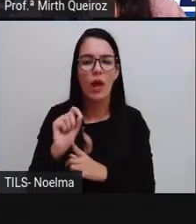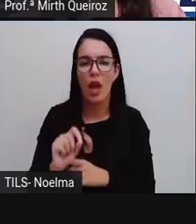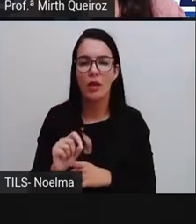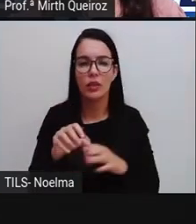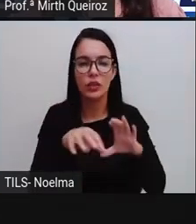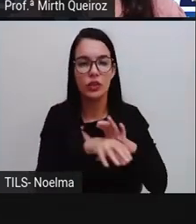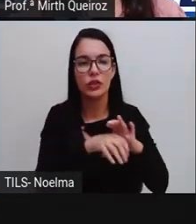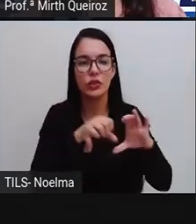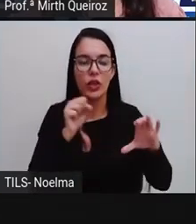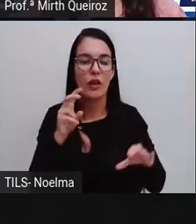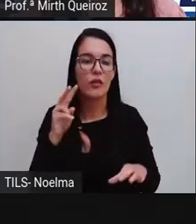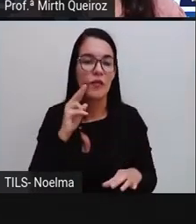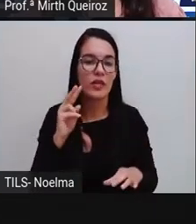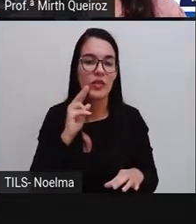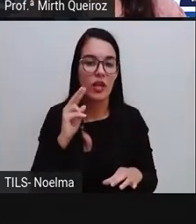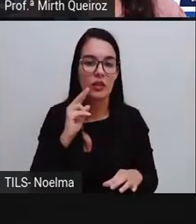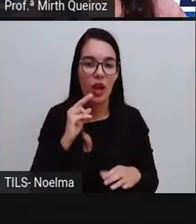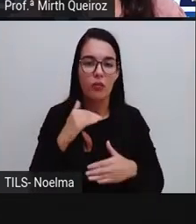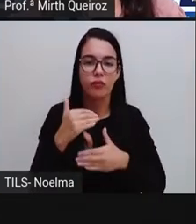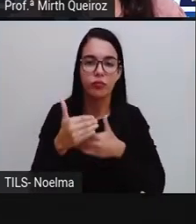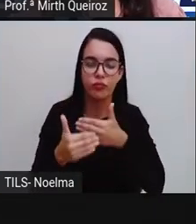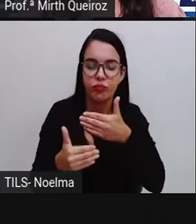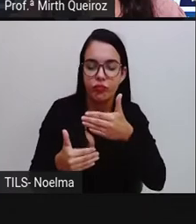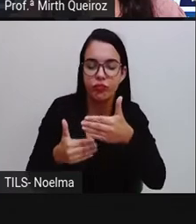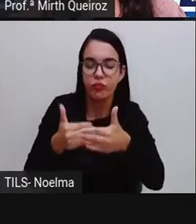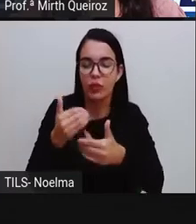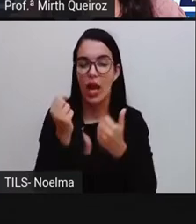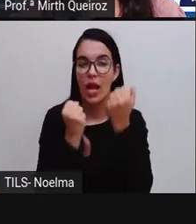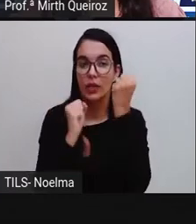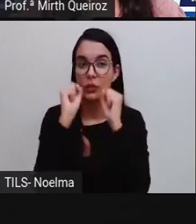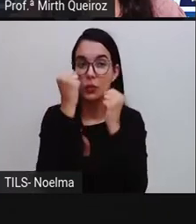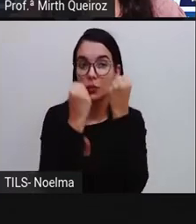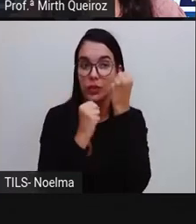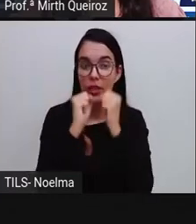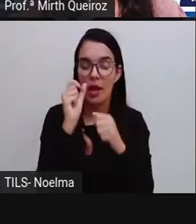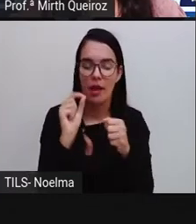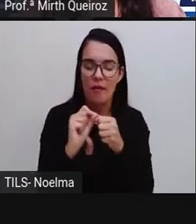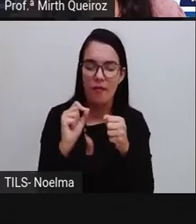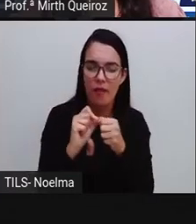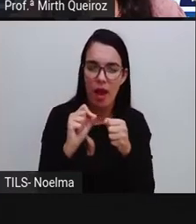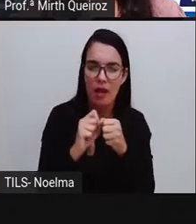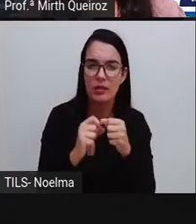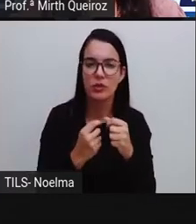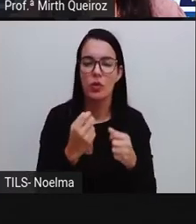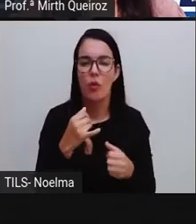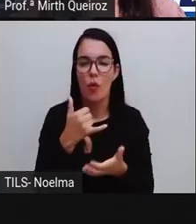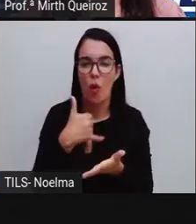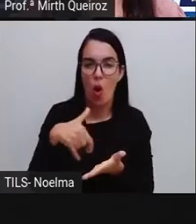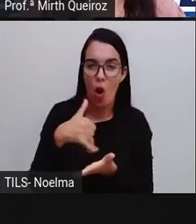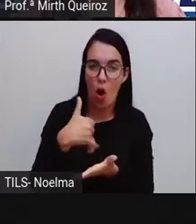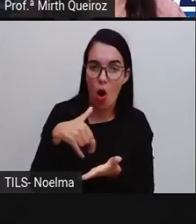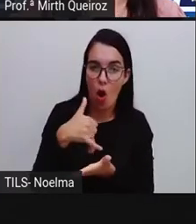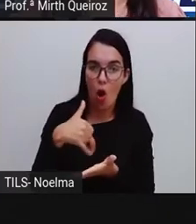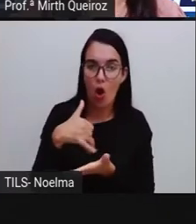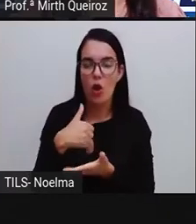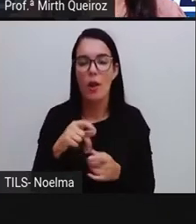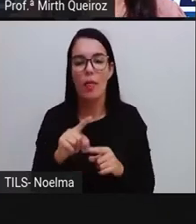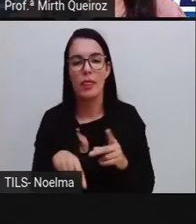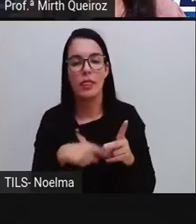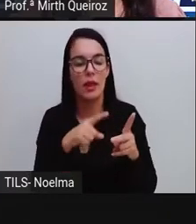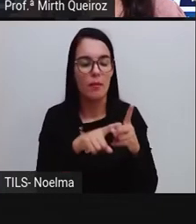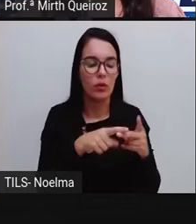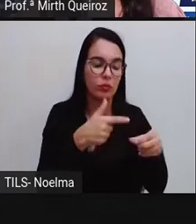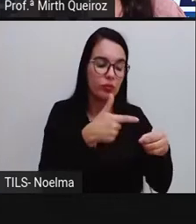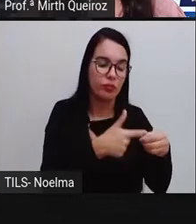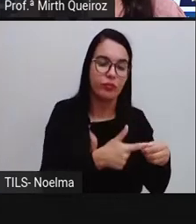ele vai passar por todo um processo industrial, né? Onde vai se produzir aí esse biodiesel para chegar nos